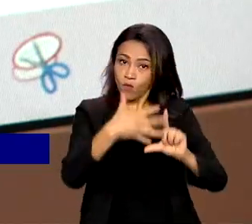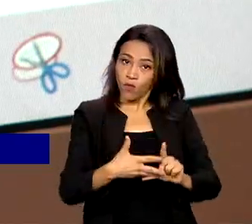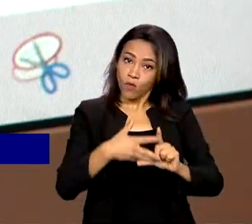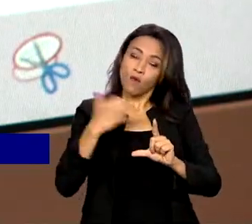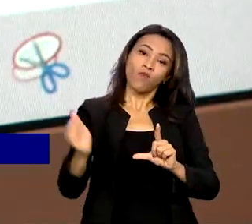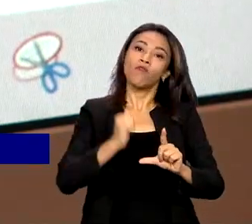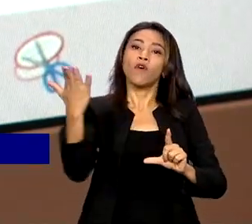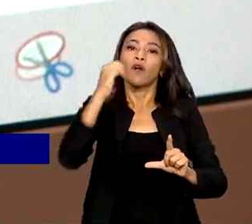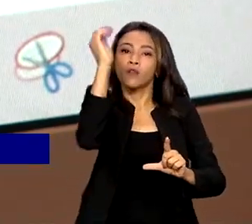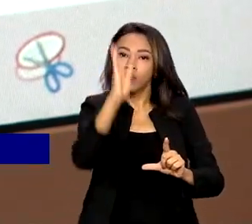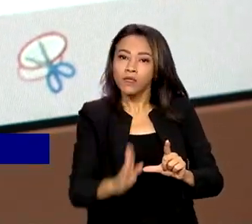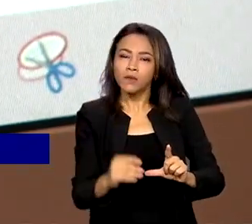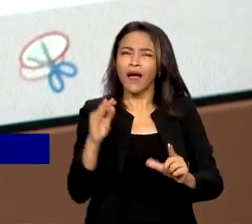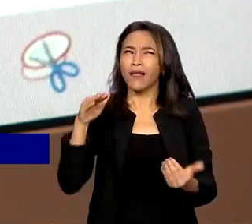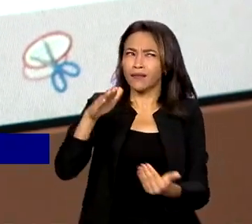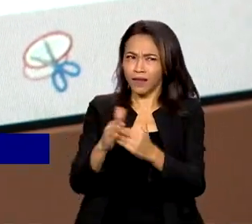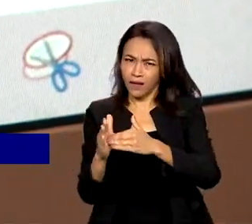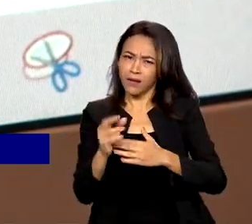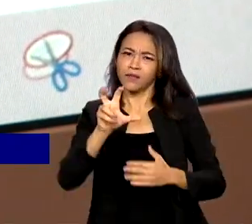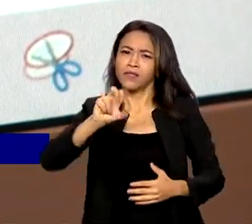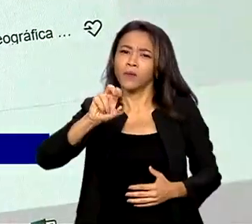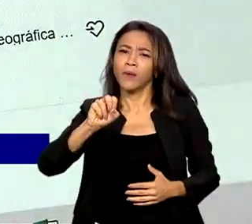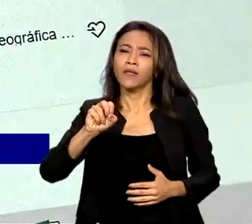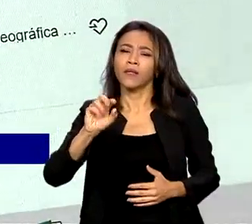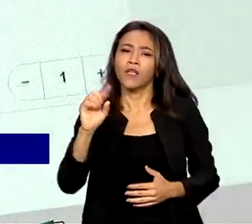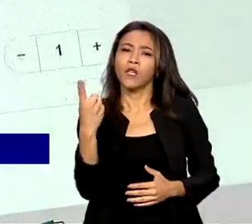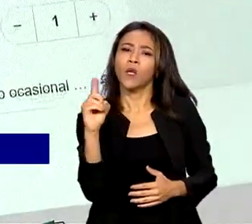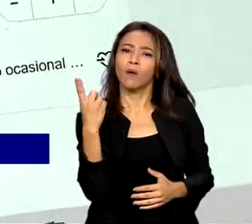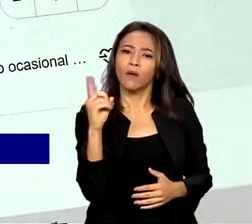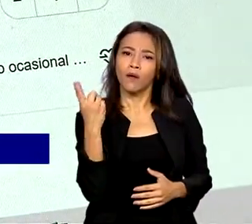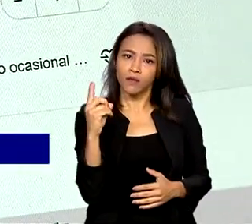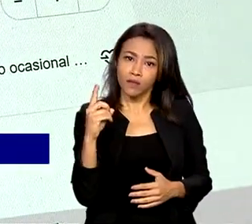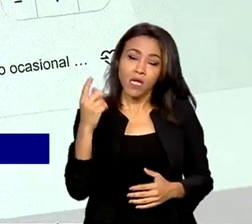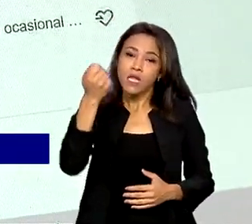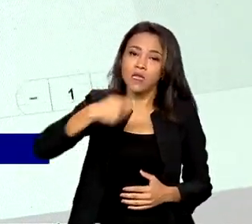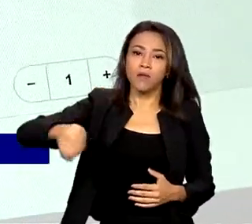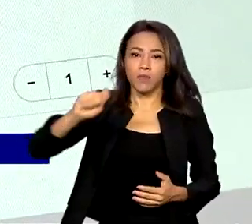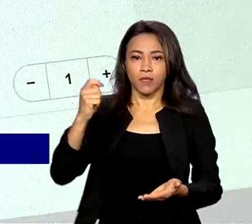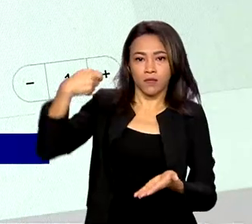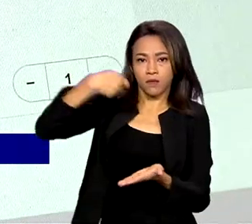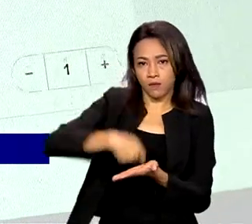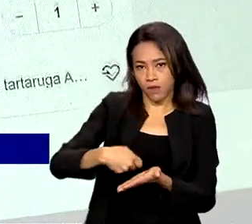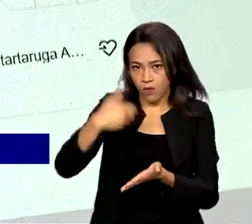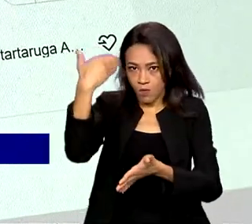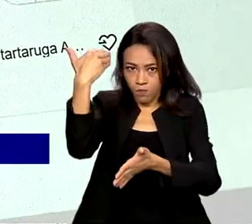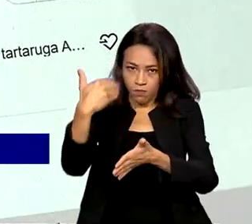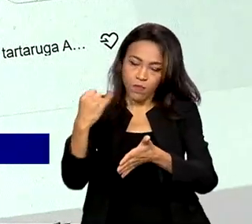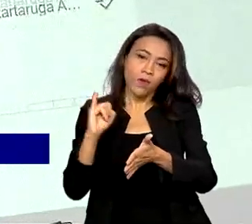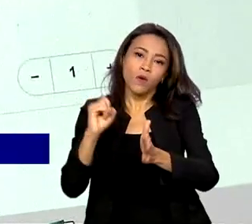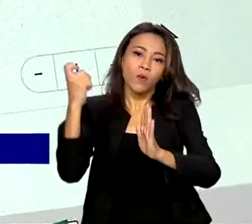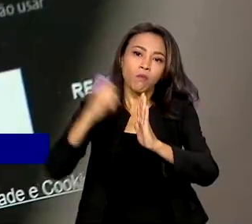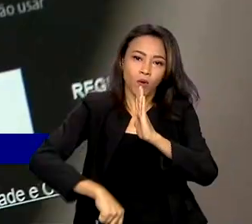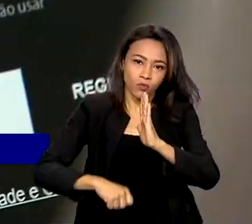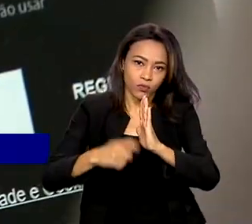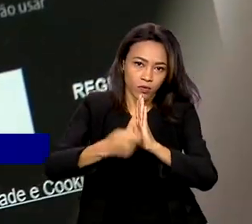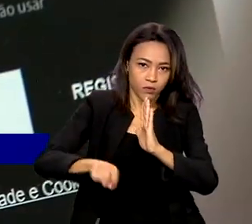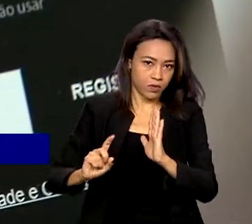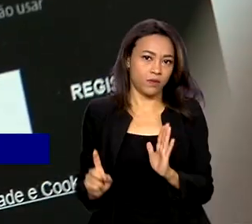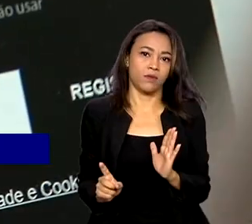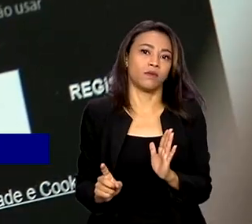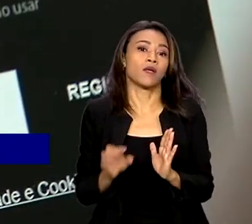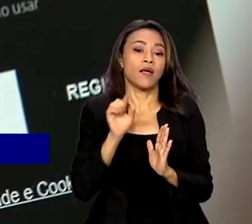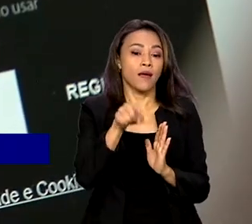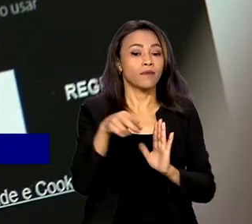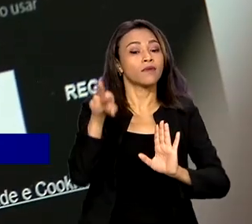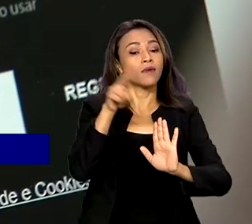de até 50 dólares pela internet vai ficar isento do imposto federal de importação. A medida